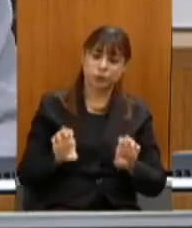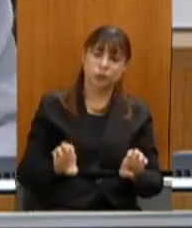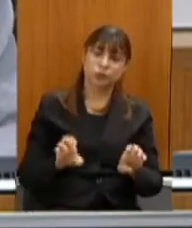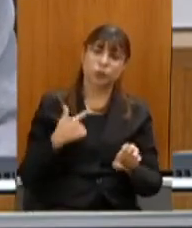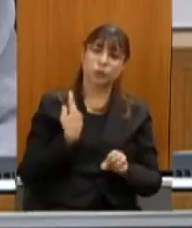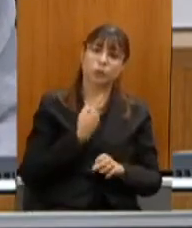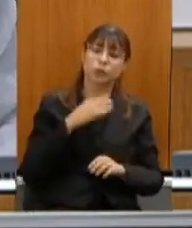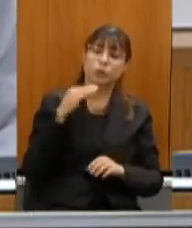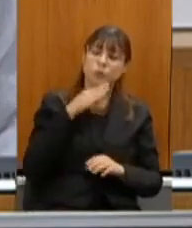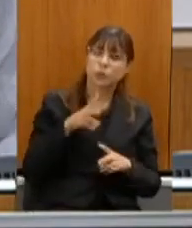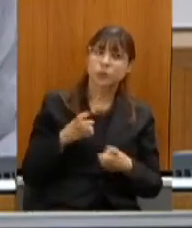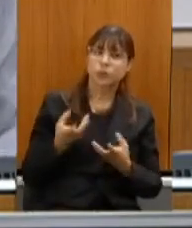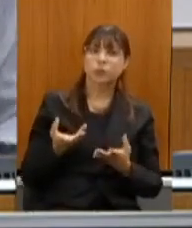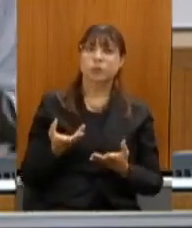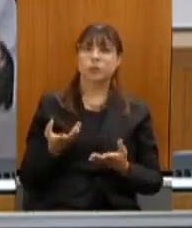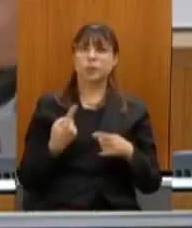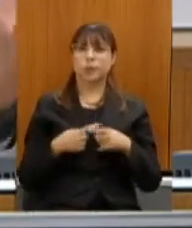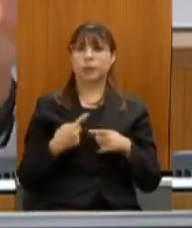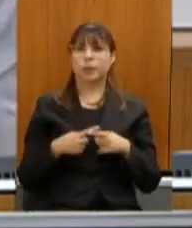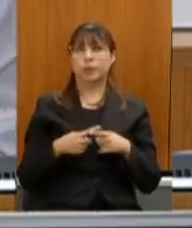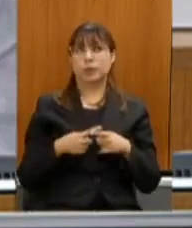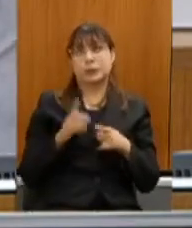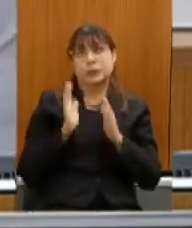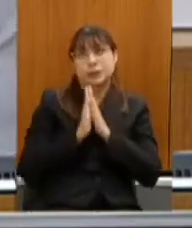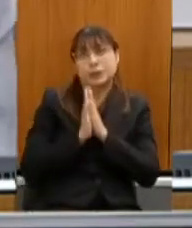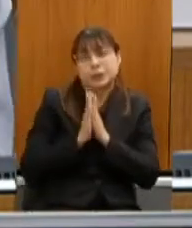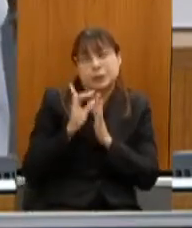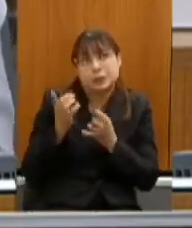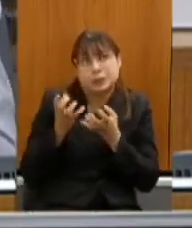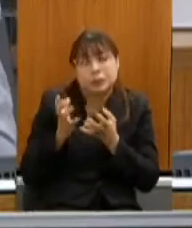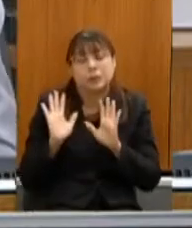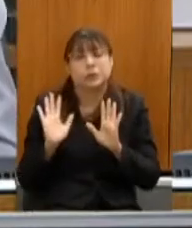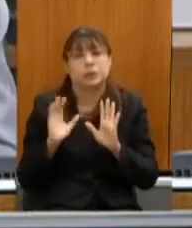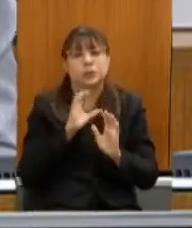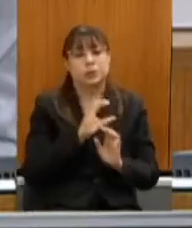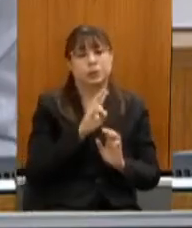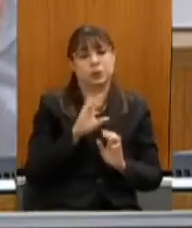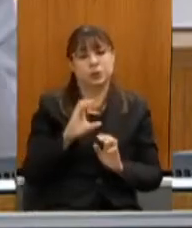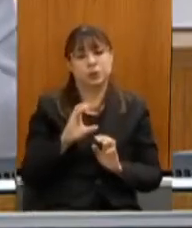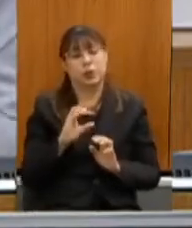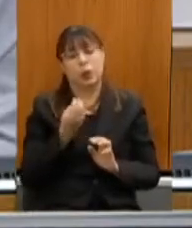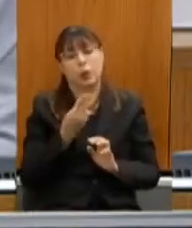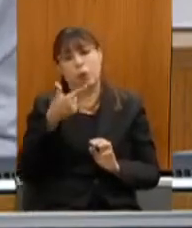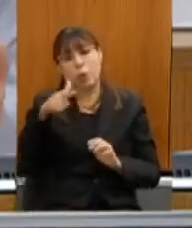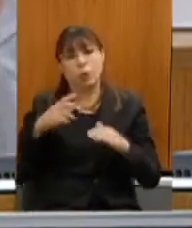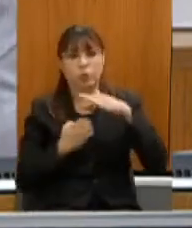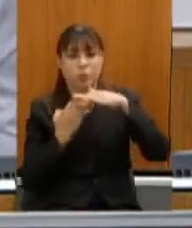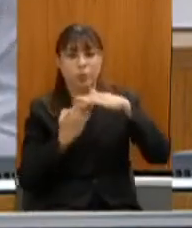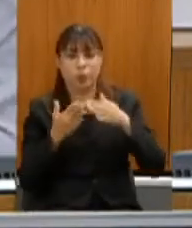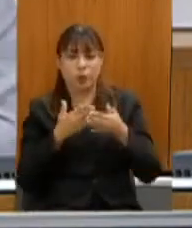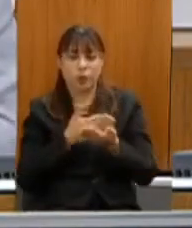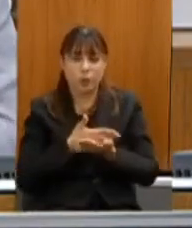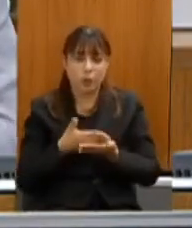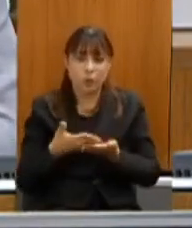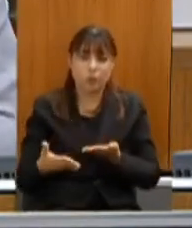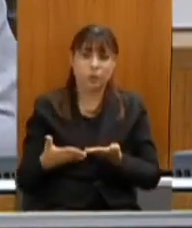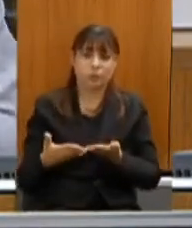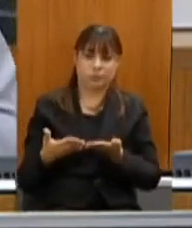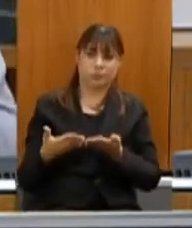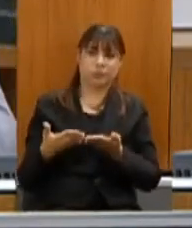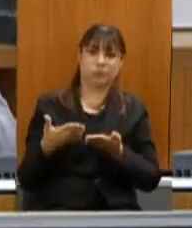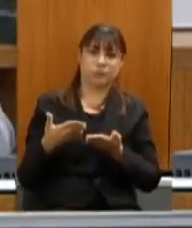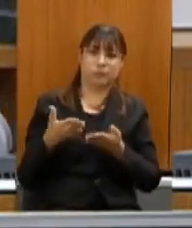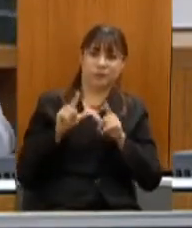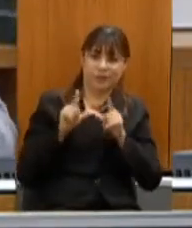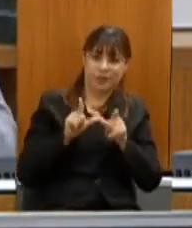perceber porque se Deus quiser a CVC ou qualquer outra quando fizer começarem a fazer os pacotes para Minas